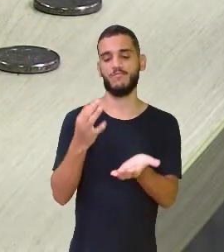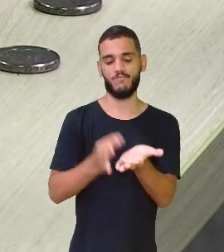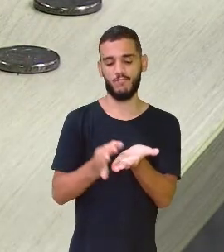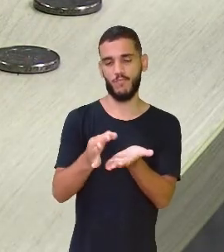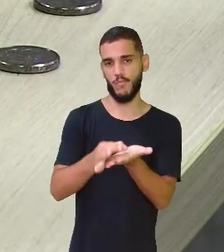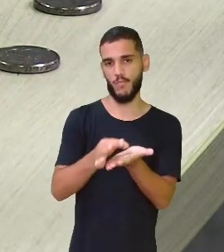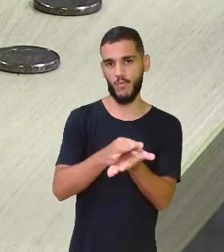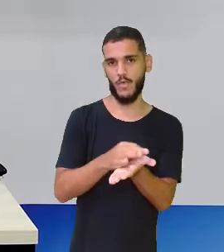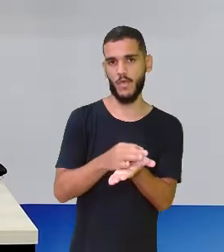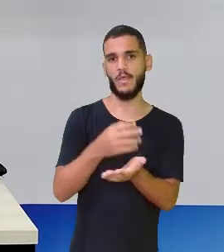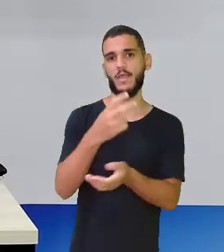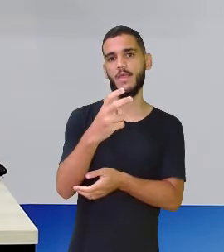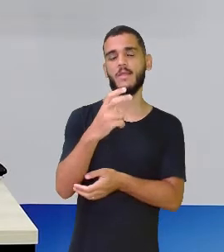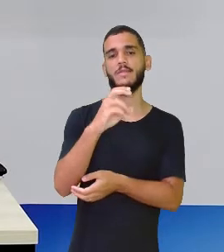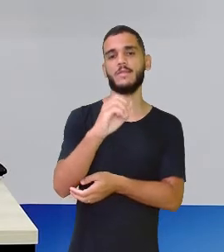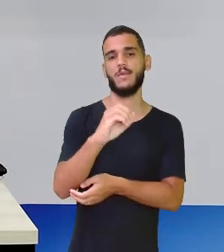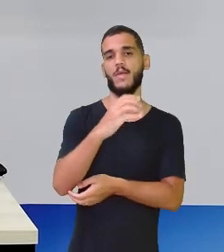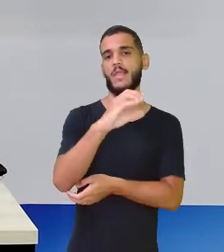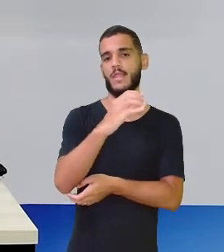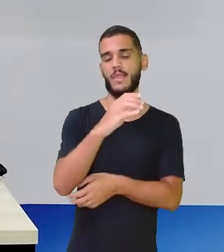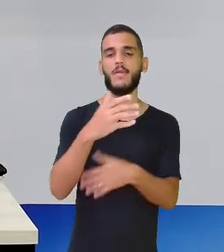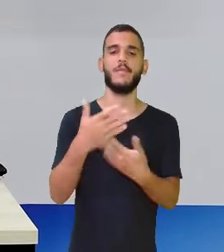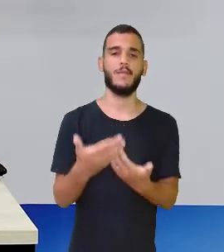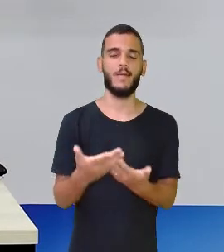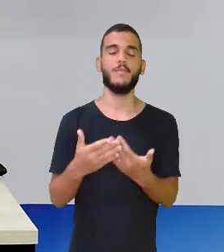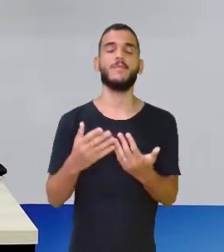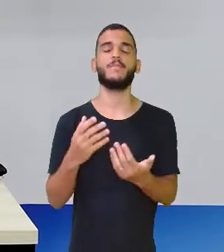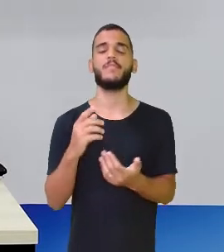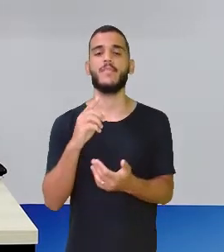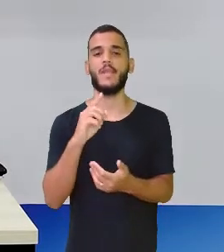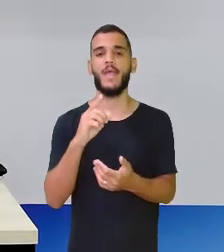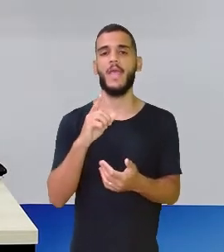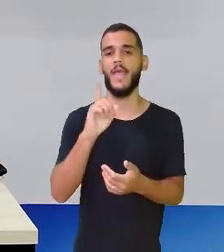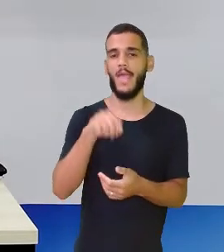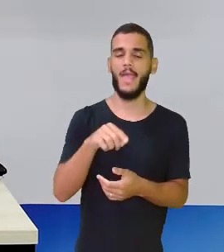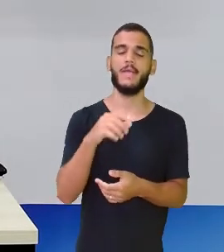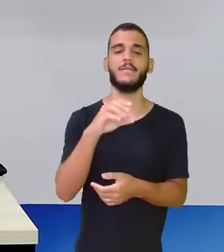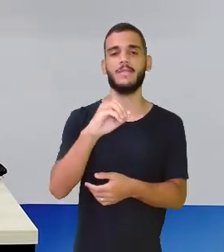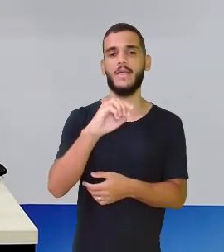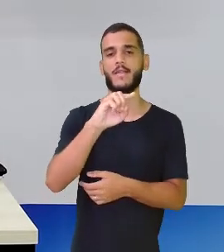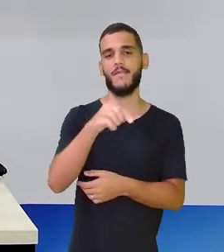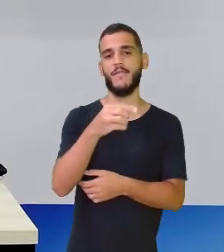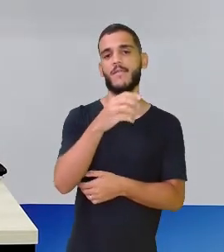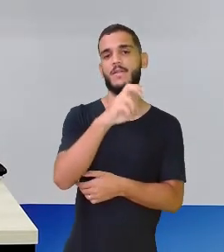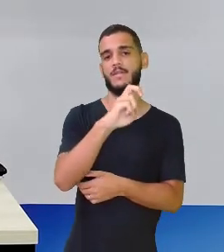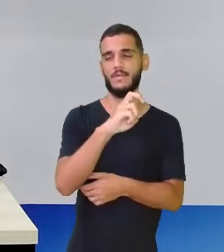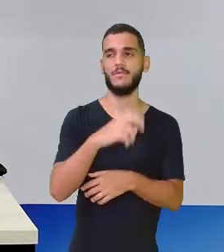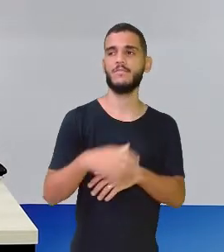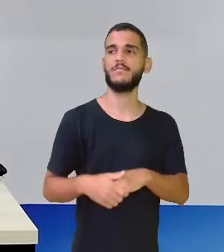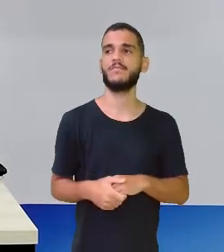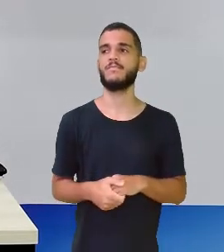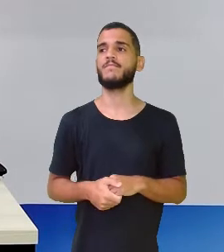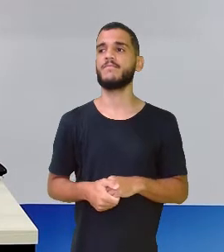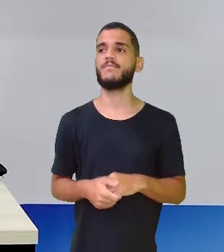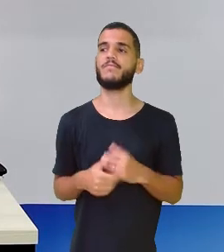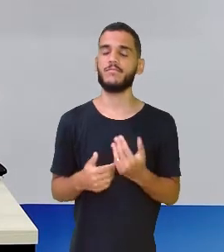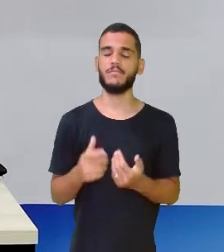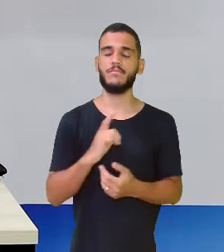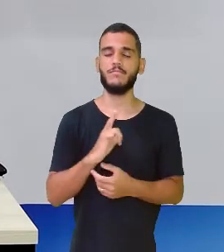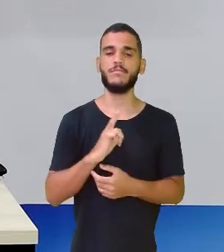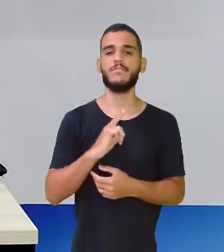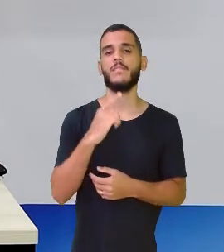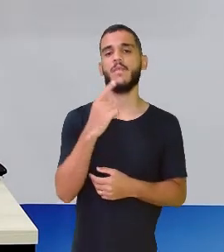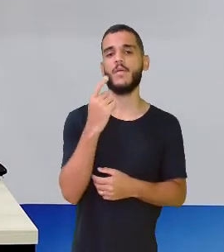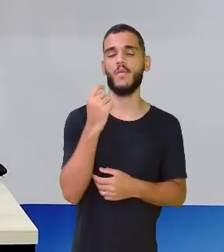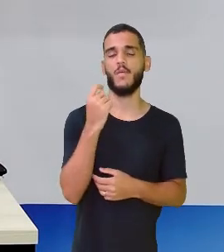centavos. Onde cada partezinha dessa vale 0,5. E aqui eu tenho